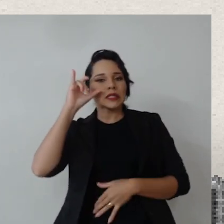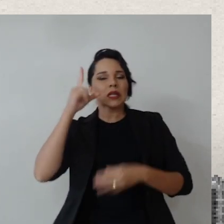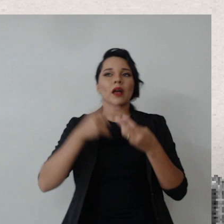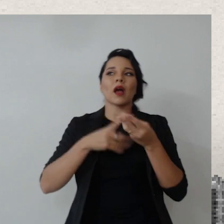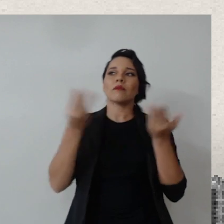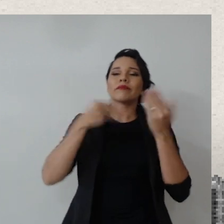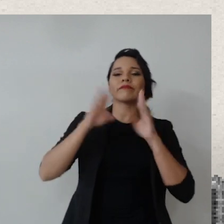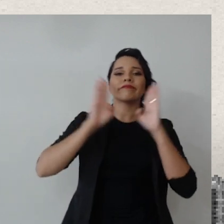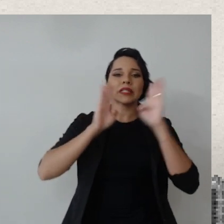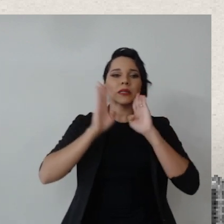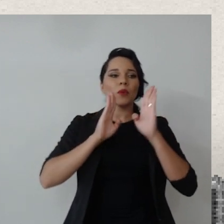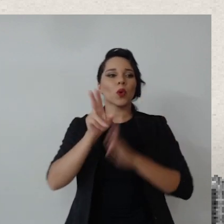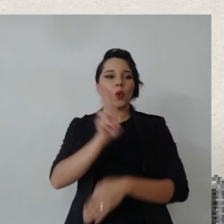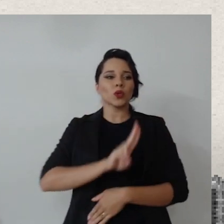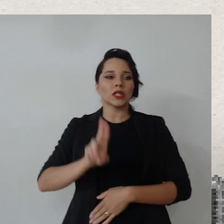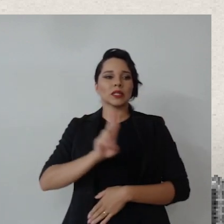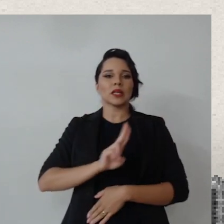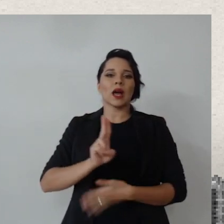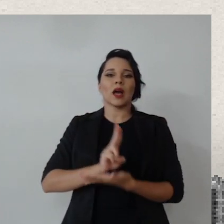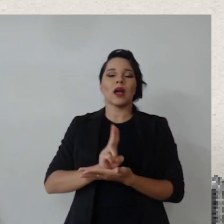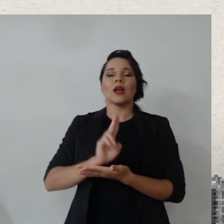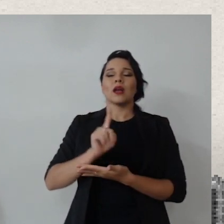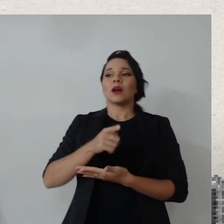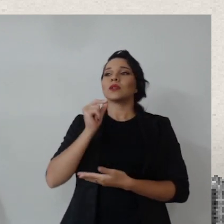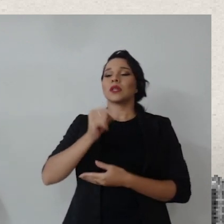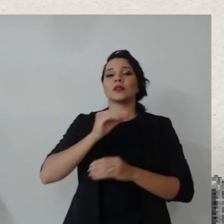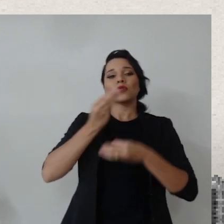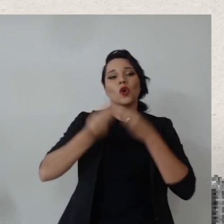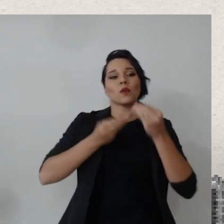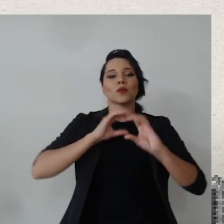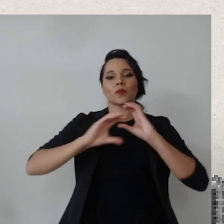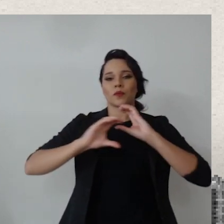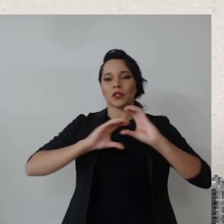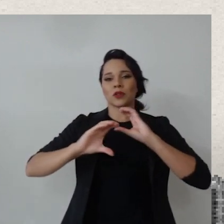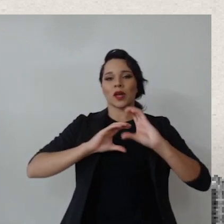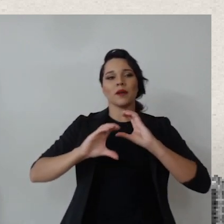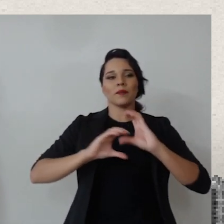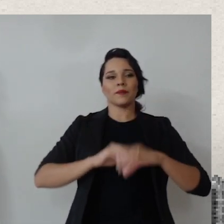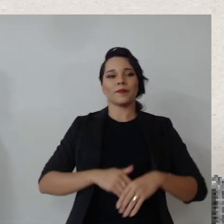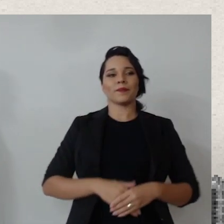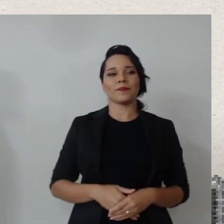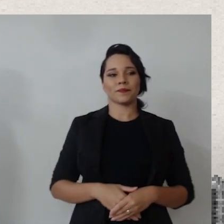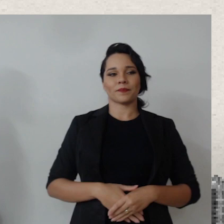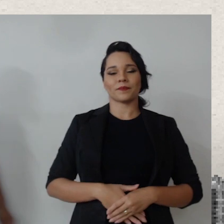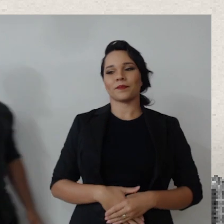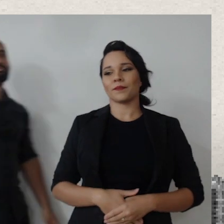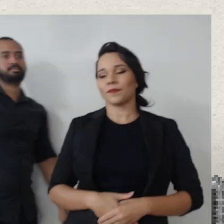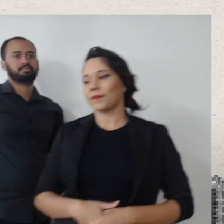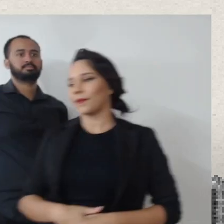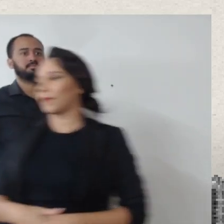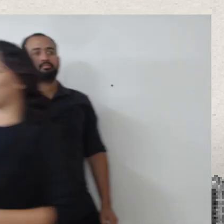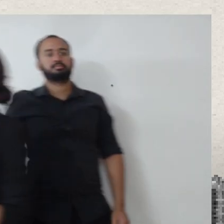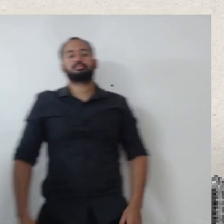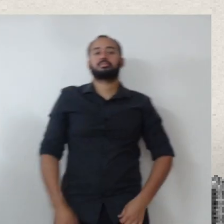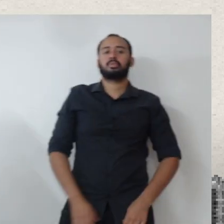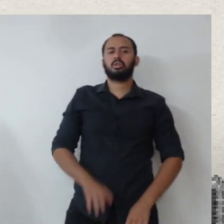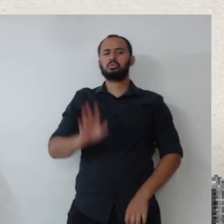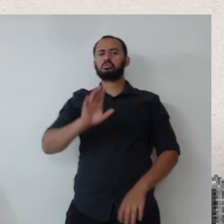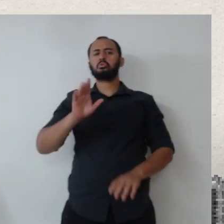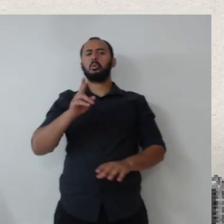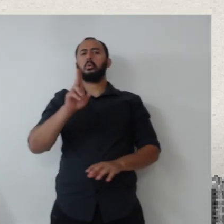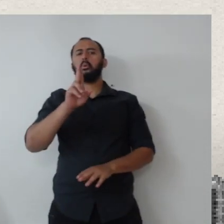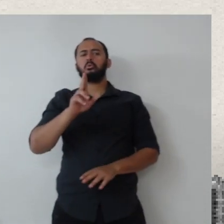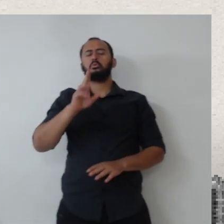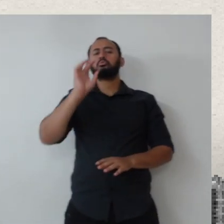Instagram, então, utilizar, otimizar os canais adicionais que a gente tem, mas eu acho que a grande sacada também não é só do nível